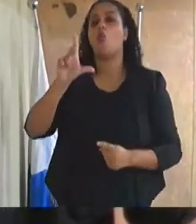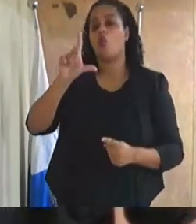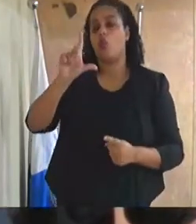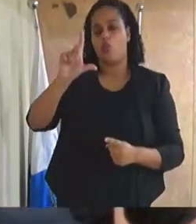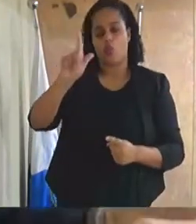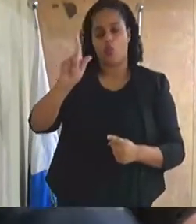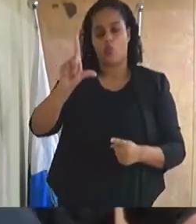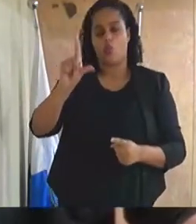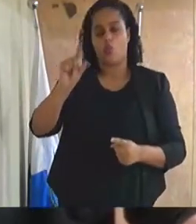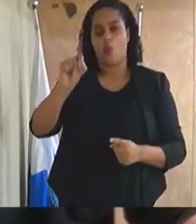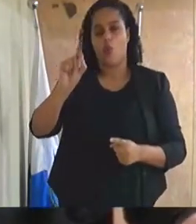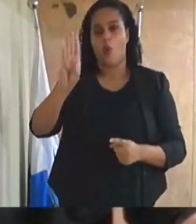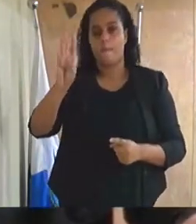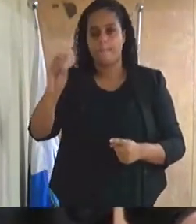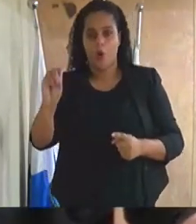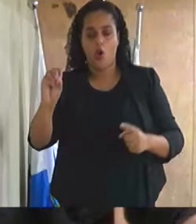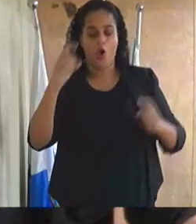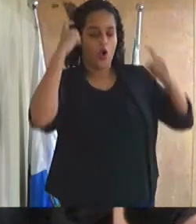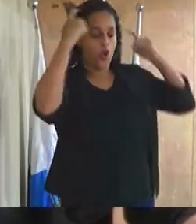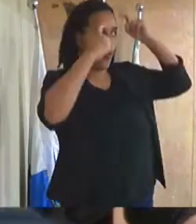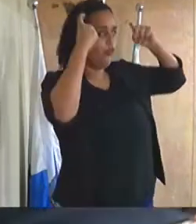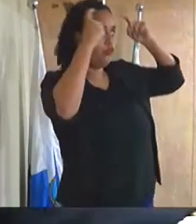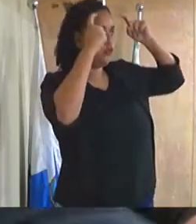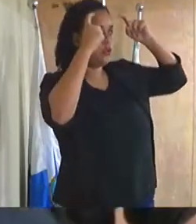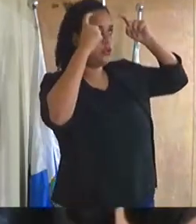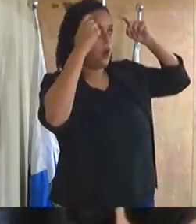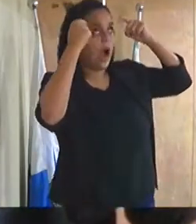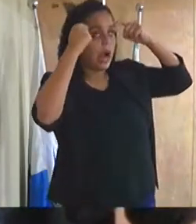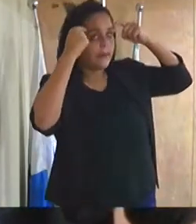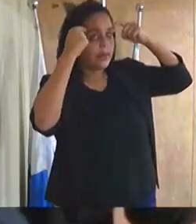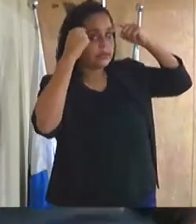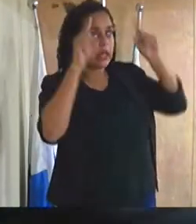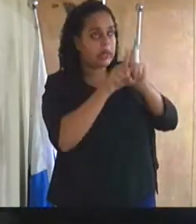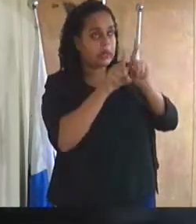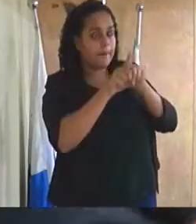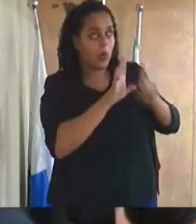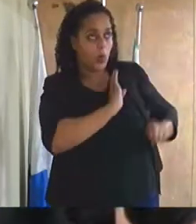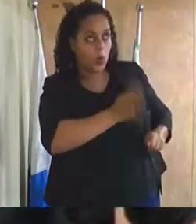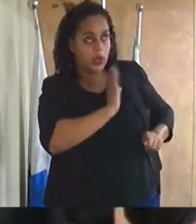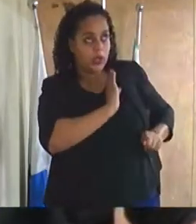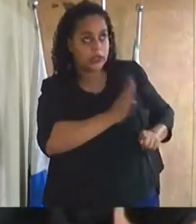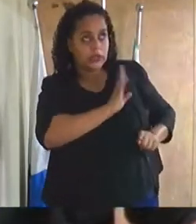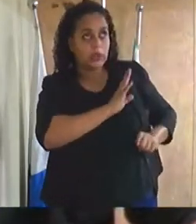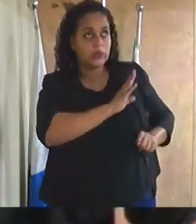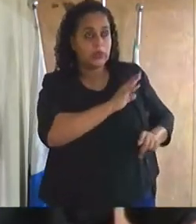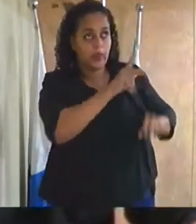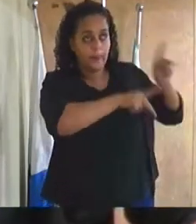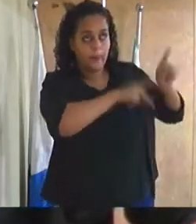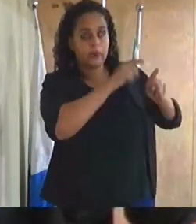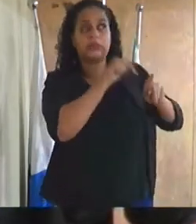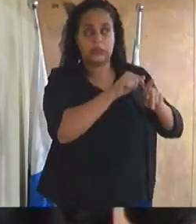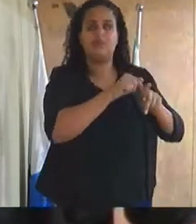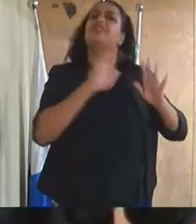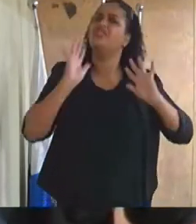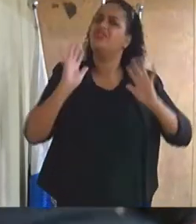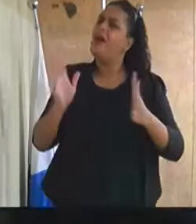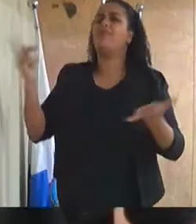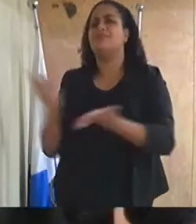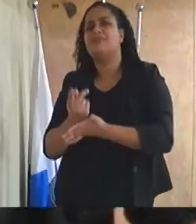que ela confundiu a cabeça da população mas isso já vem acontecendo aqui na nossa cidade